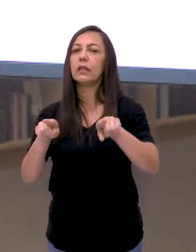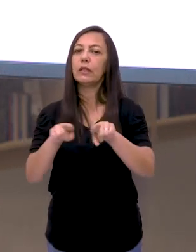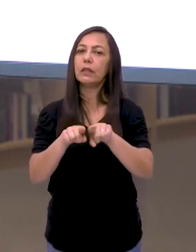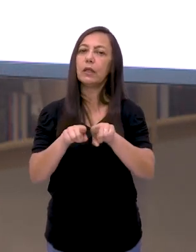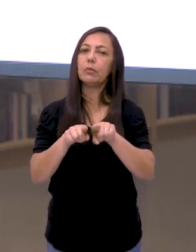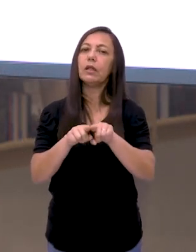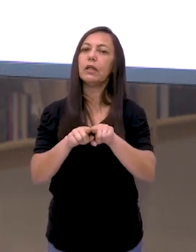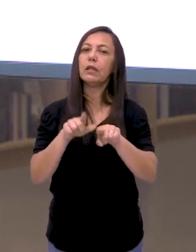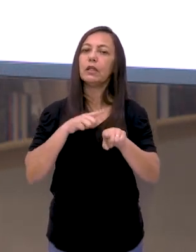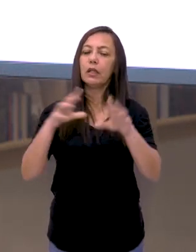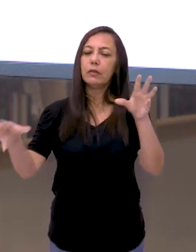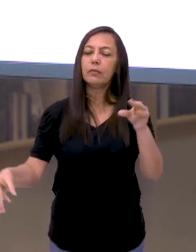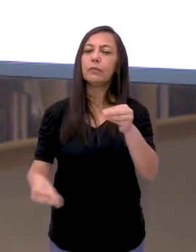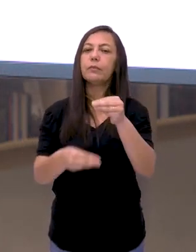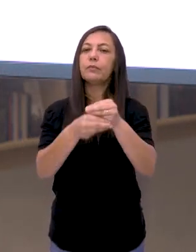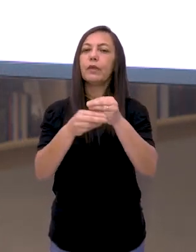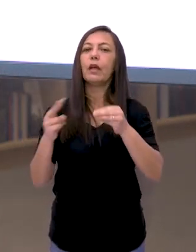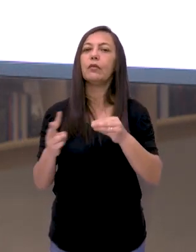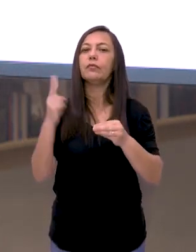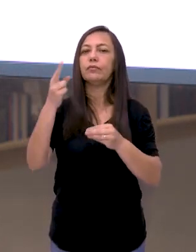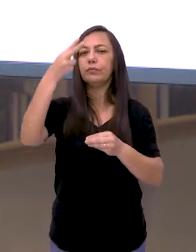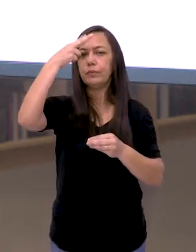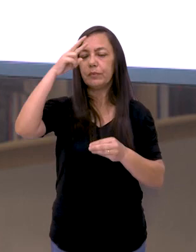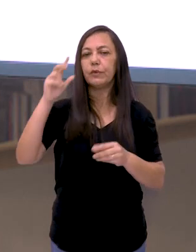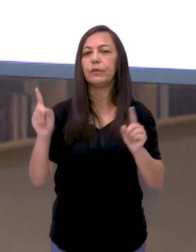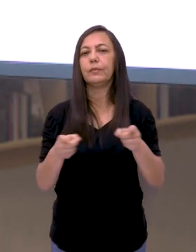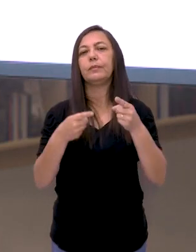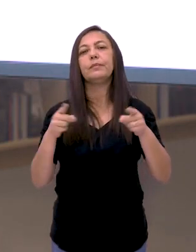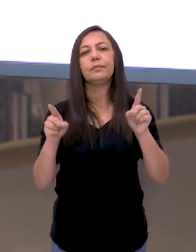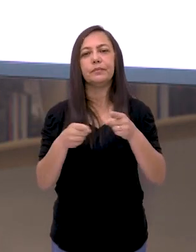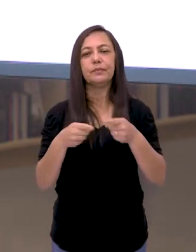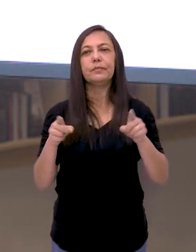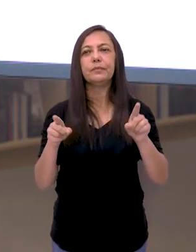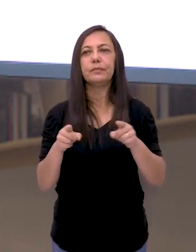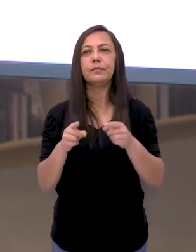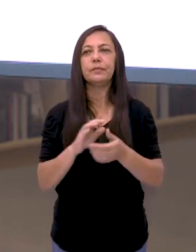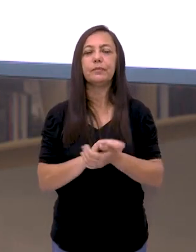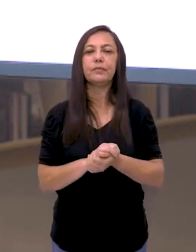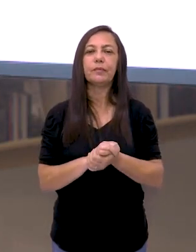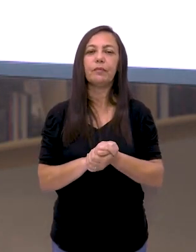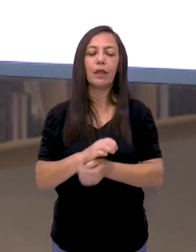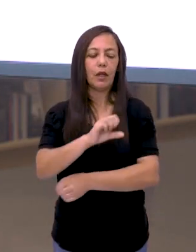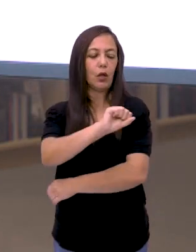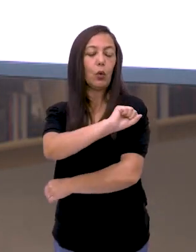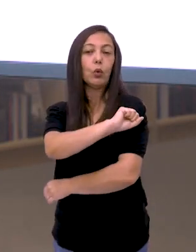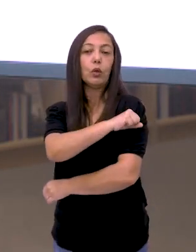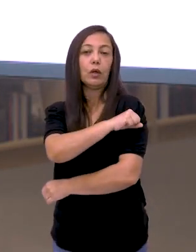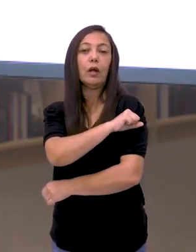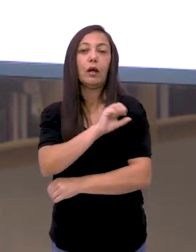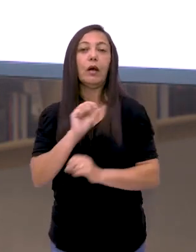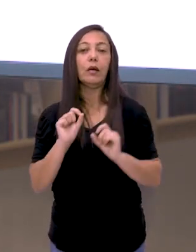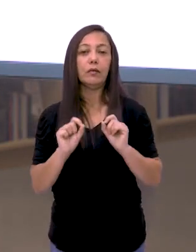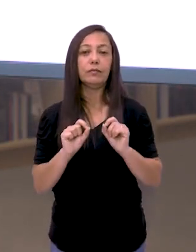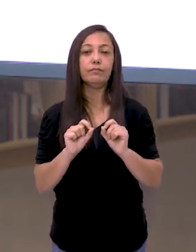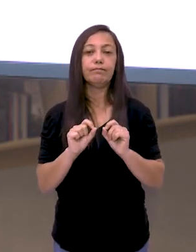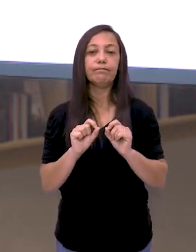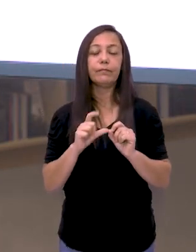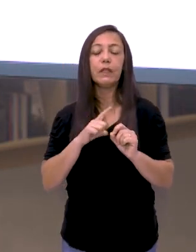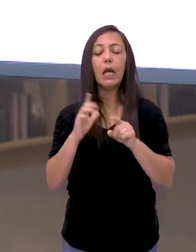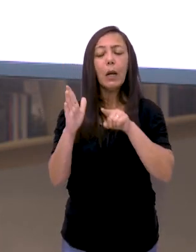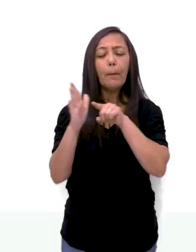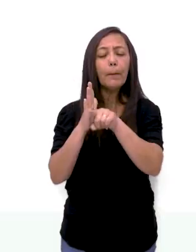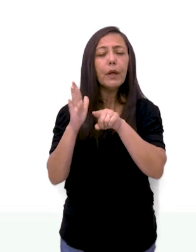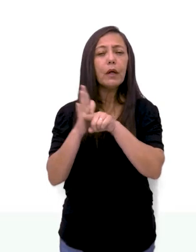agregavam novos valores à história da música. Já para o oitavo ano, nós temos as seguintes